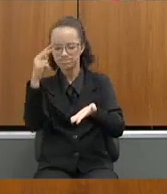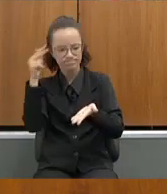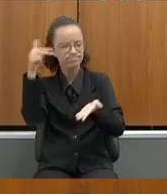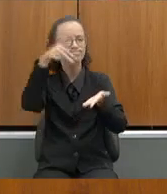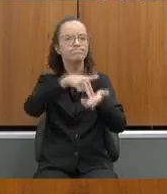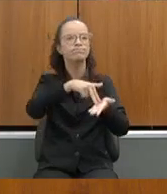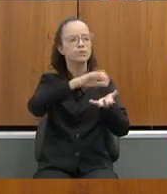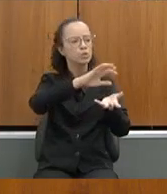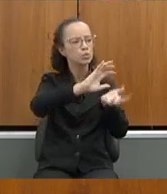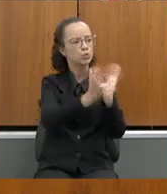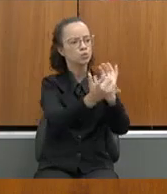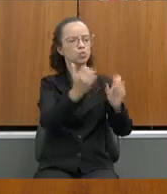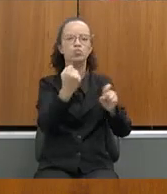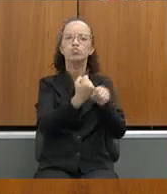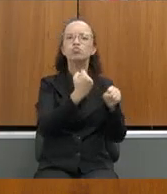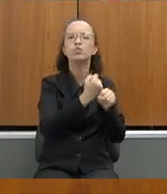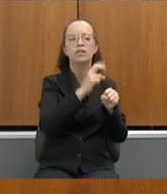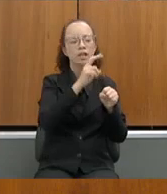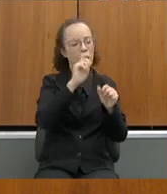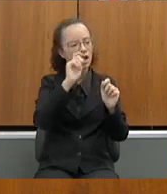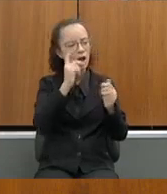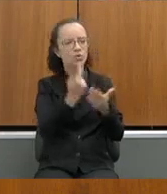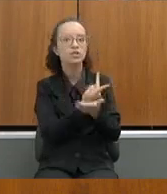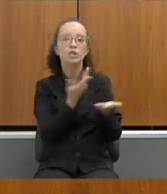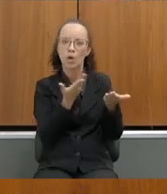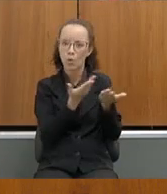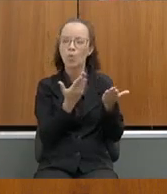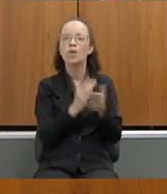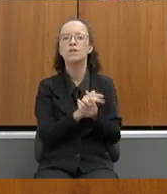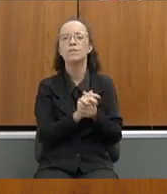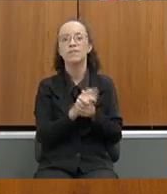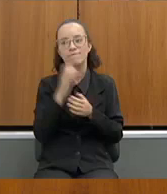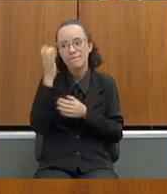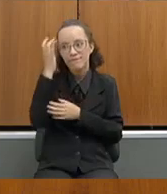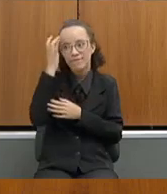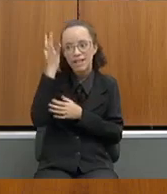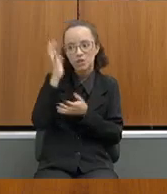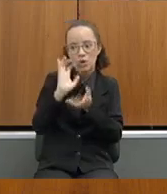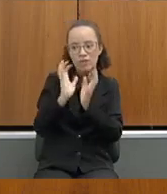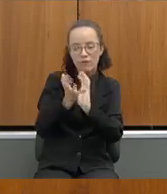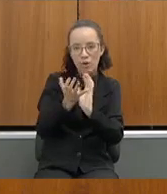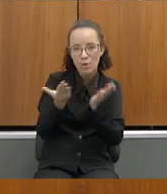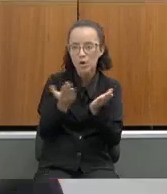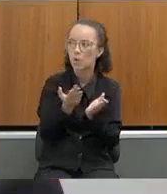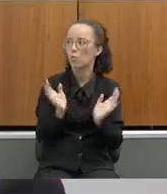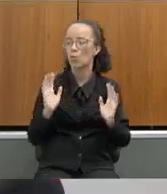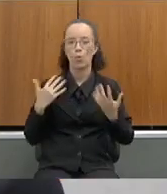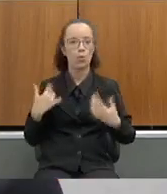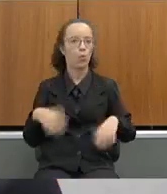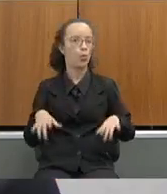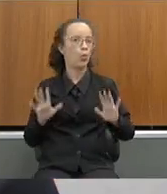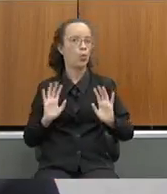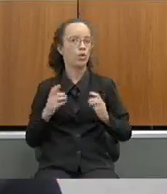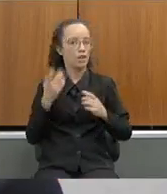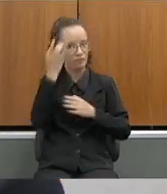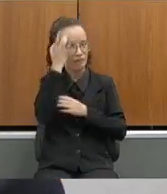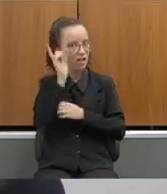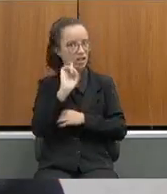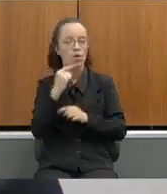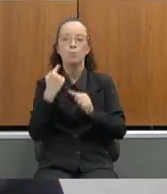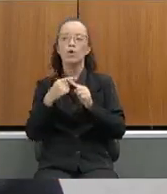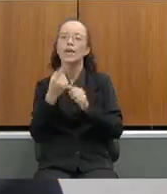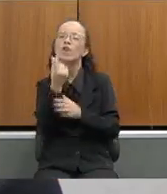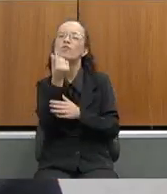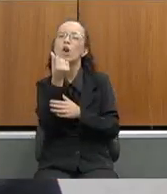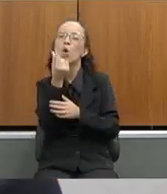a reforma está sendo feita, hoje não está fácil de poder fazer reforma, porque os preços sobem muito, e